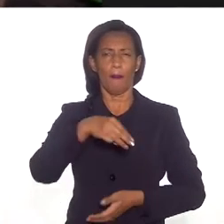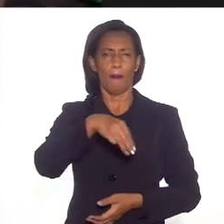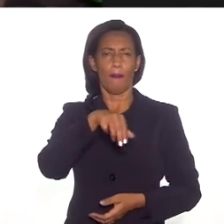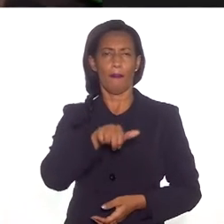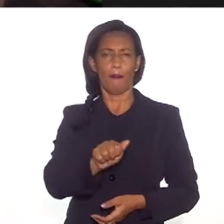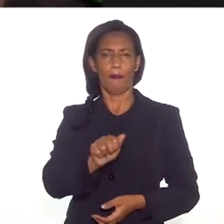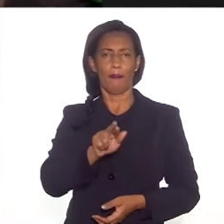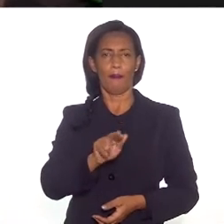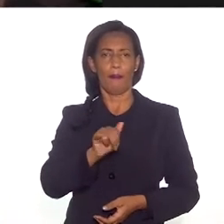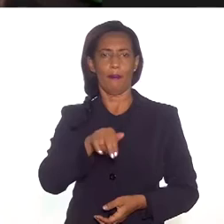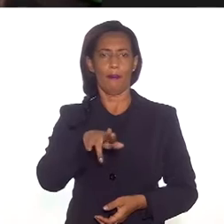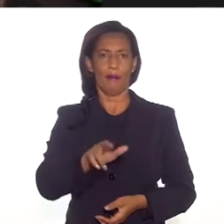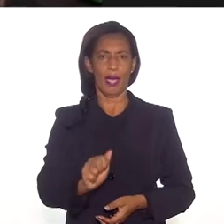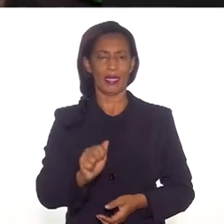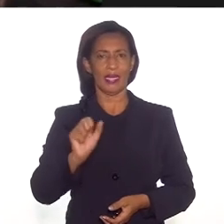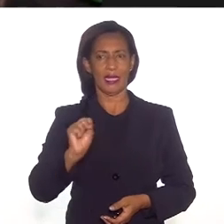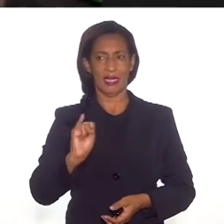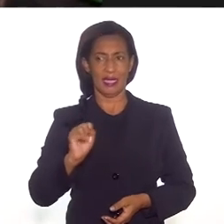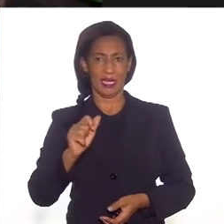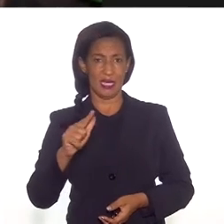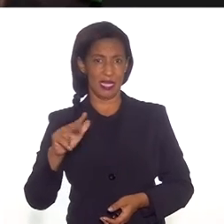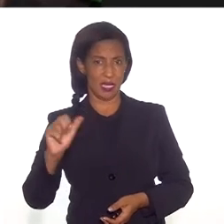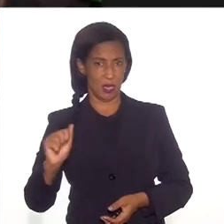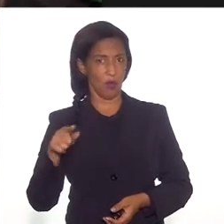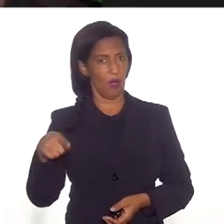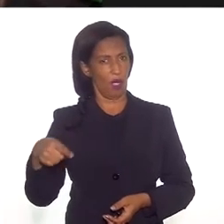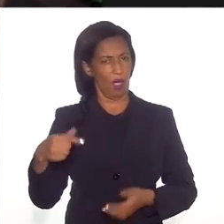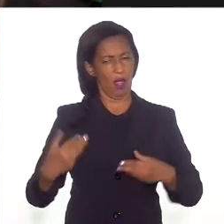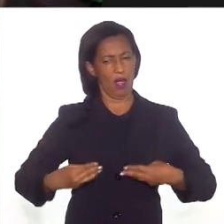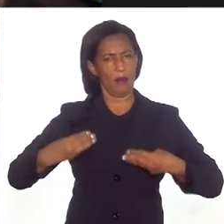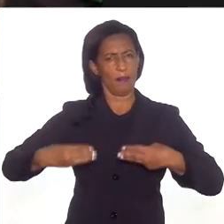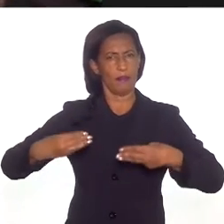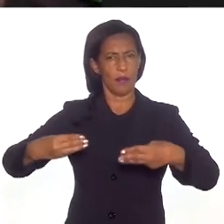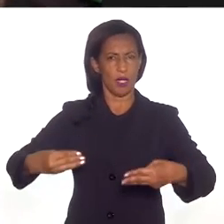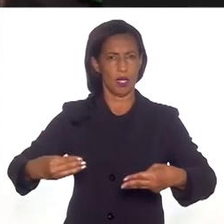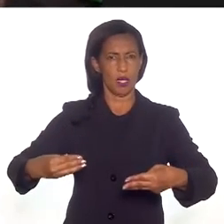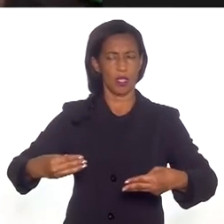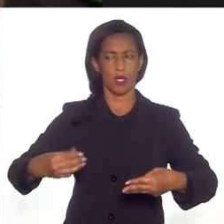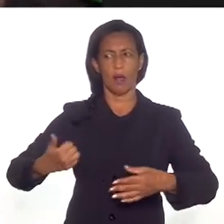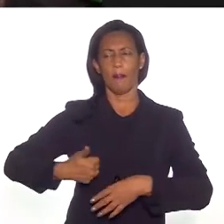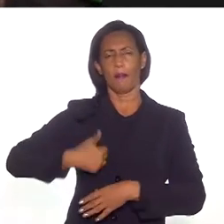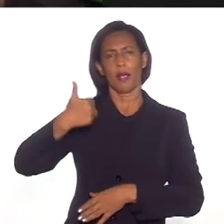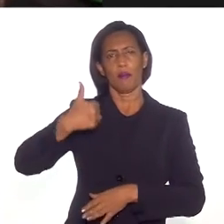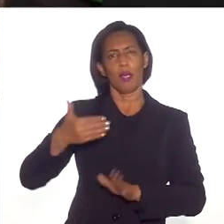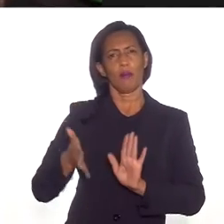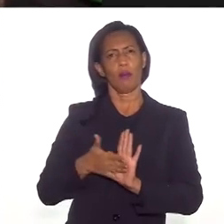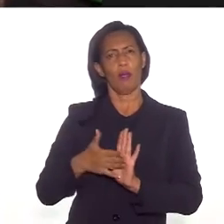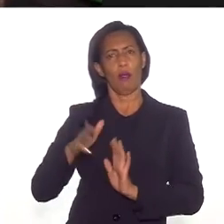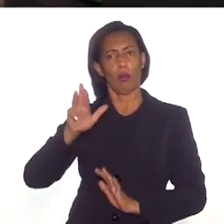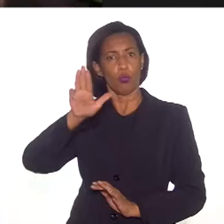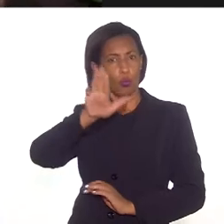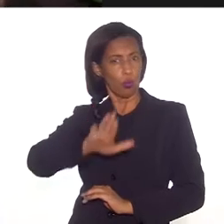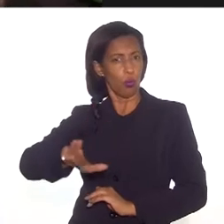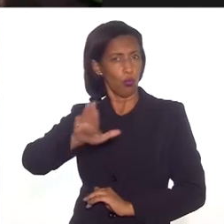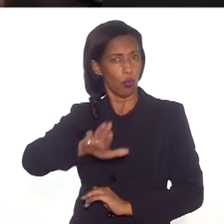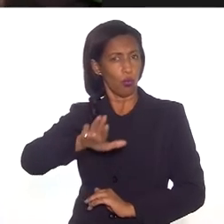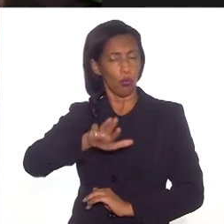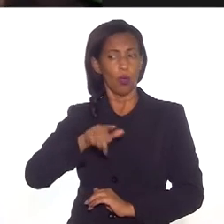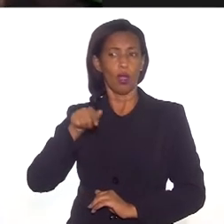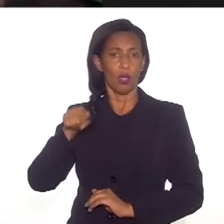a Marina Silva, ainda ministra do Meio Ambiente, naquele primeiro mandato do governo Lula, em que